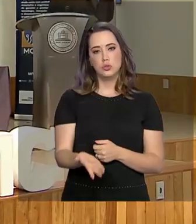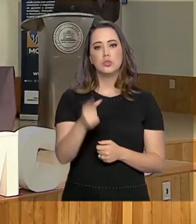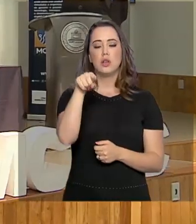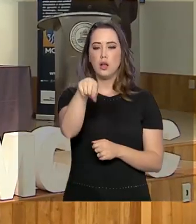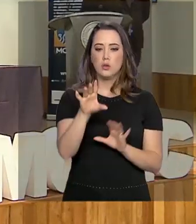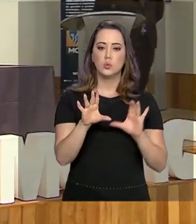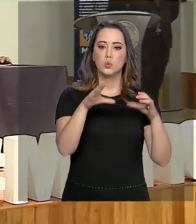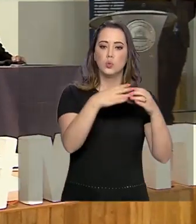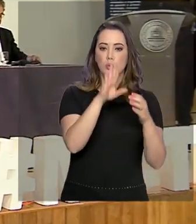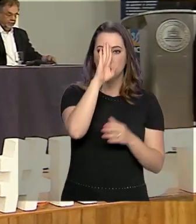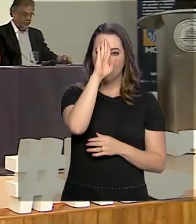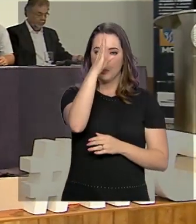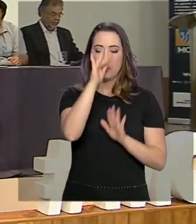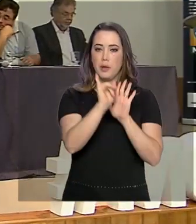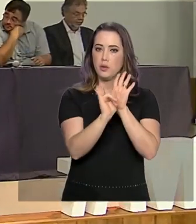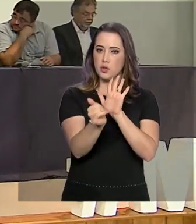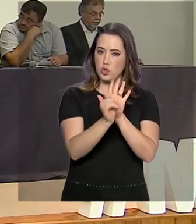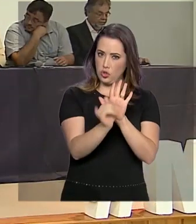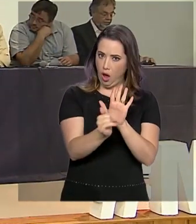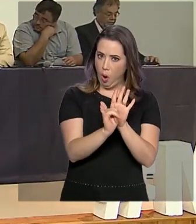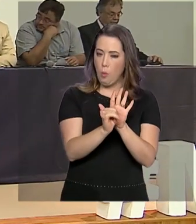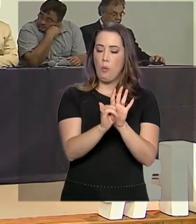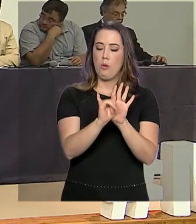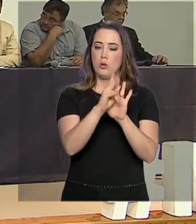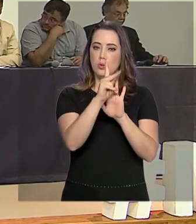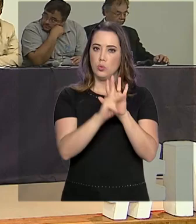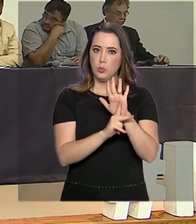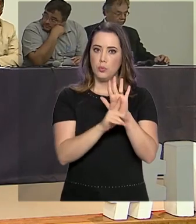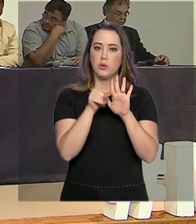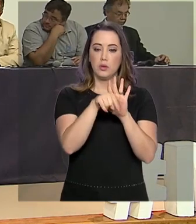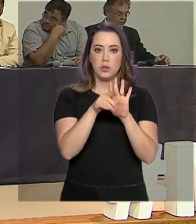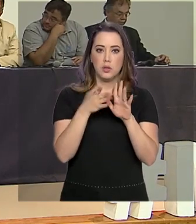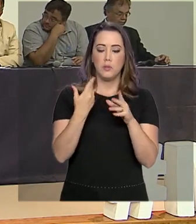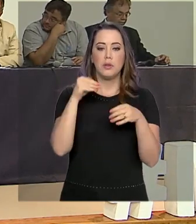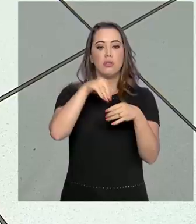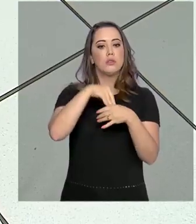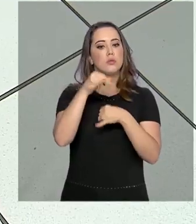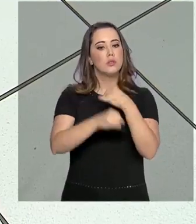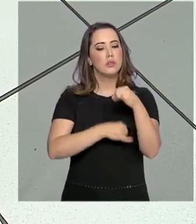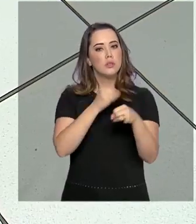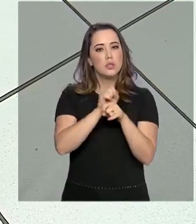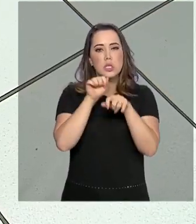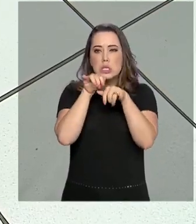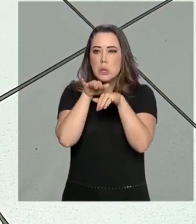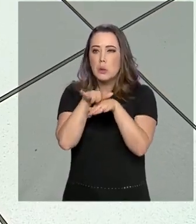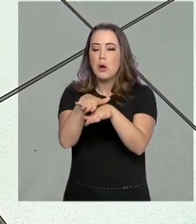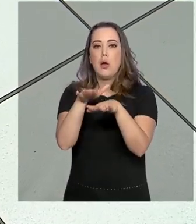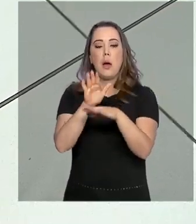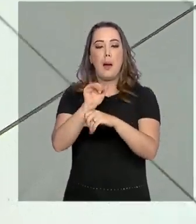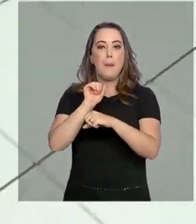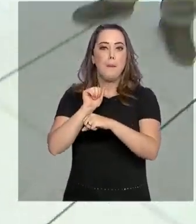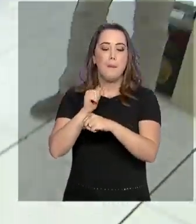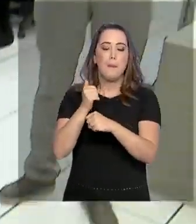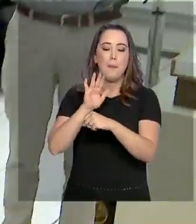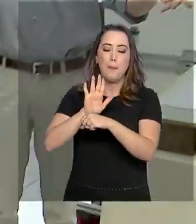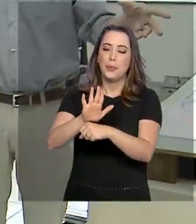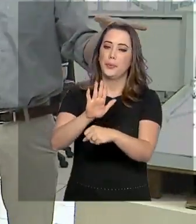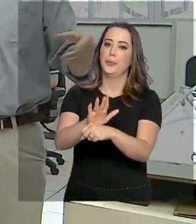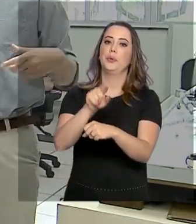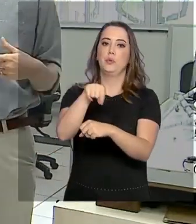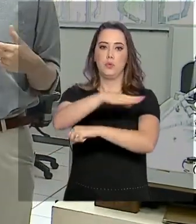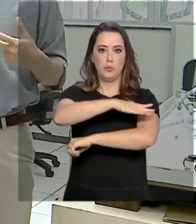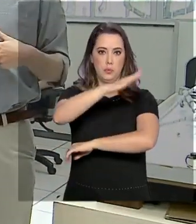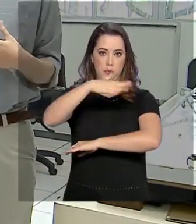compõem esse primeiro edital do programa Mover-se na Web, Articulação para Brumadinho. A ideia é usar a